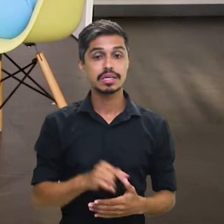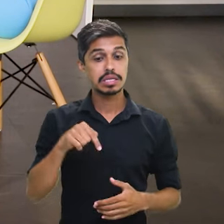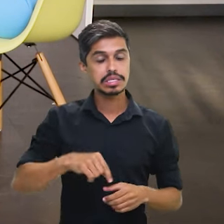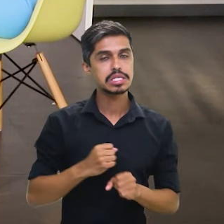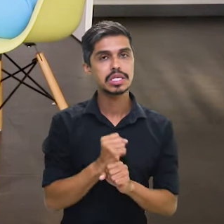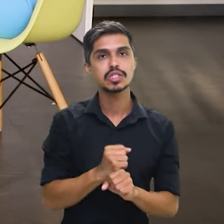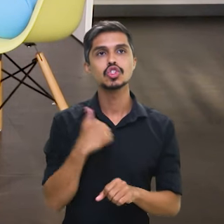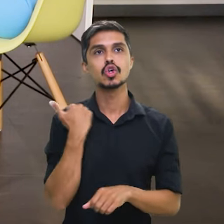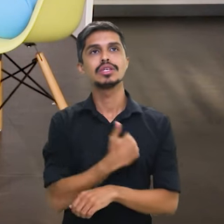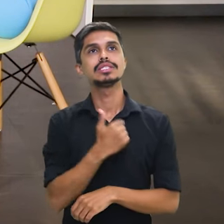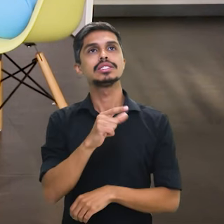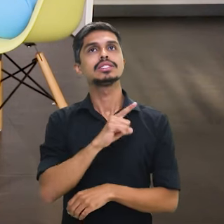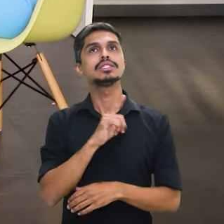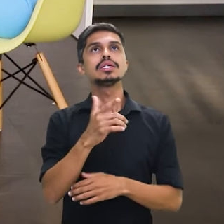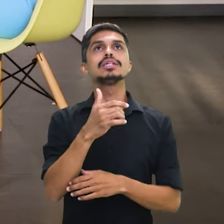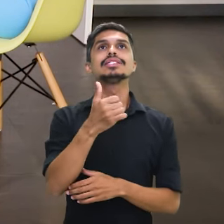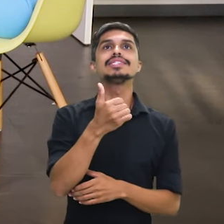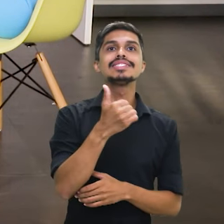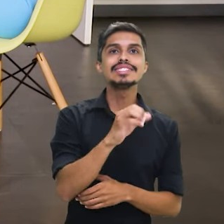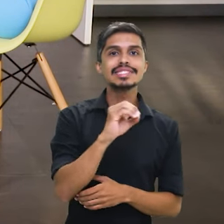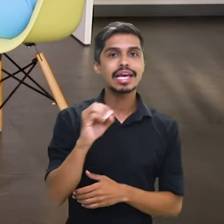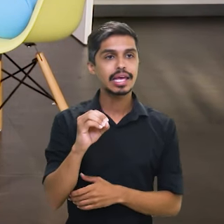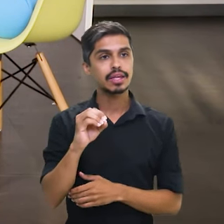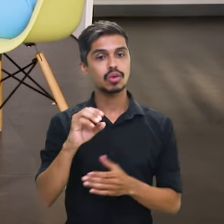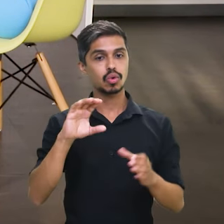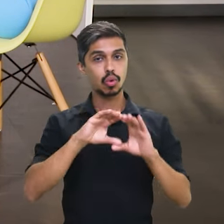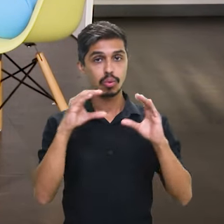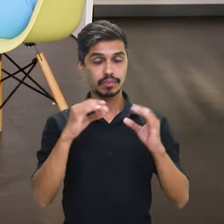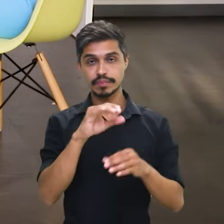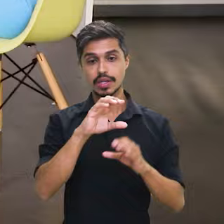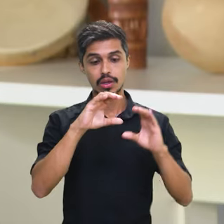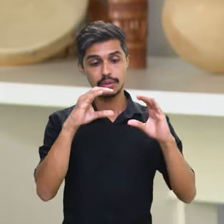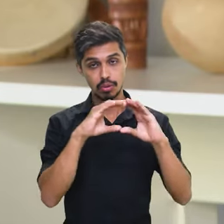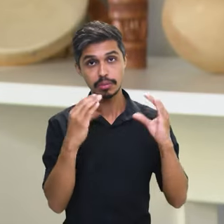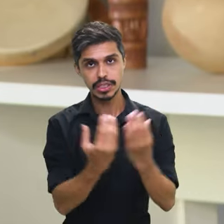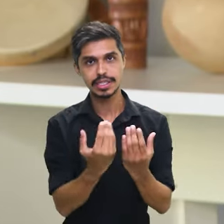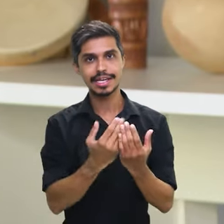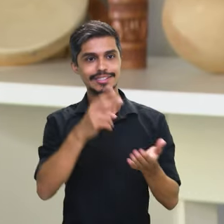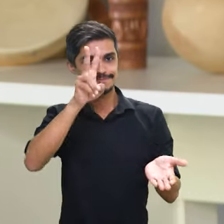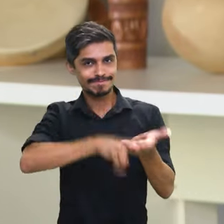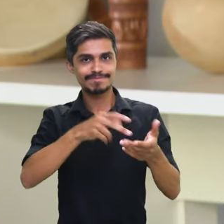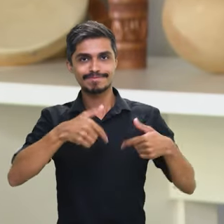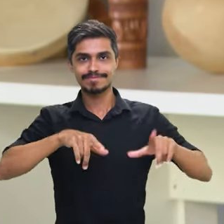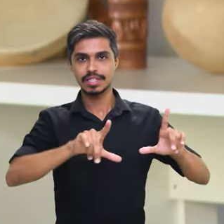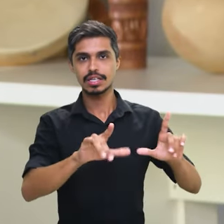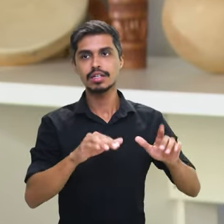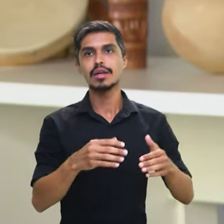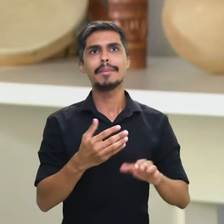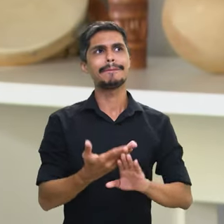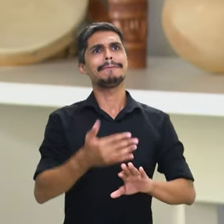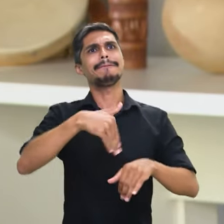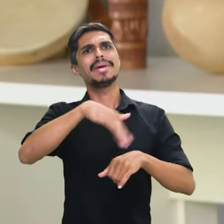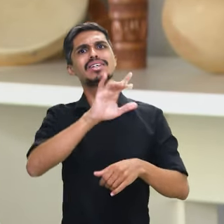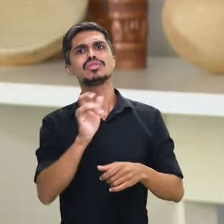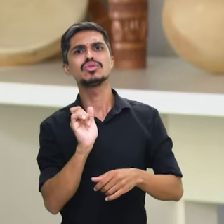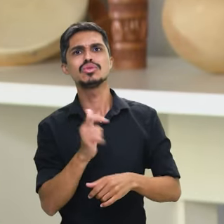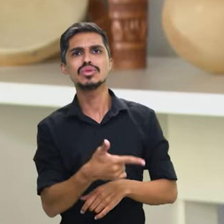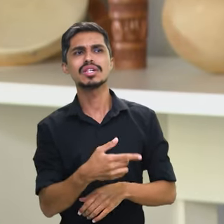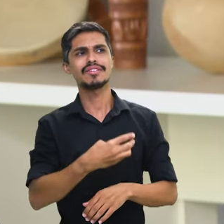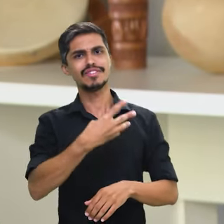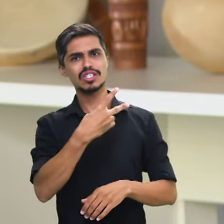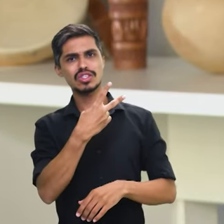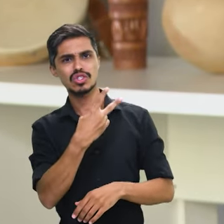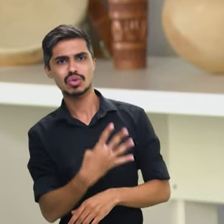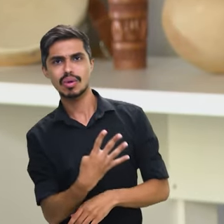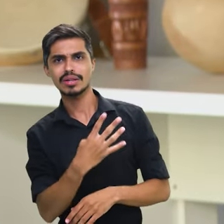E esse ano nós estamos chegando a 100 comunidades certificadas. Muito mais do que os últimos quatro anos. A tese